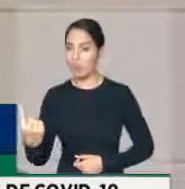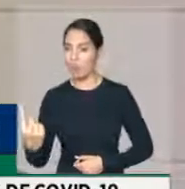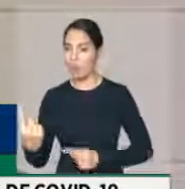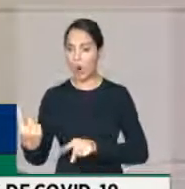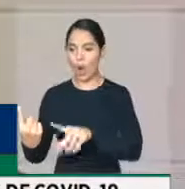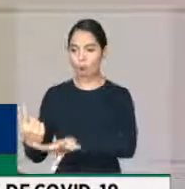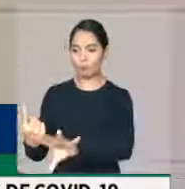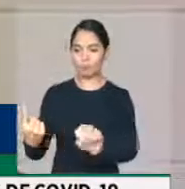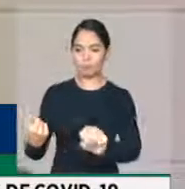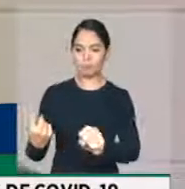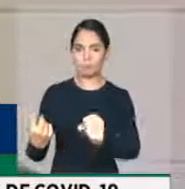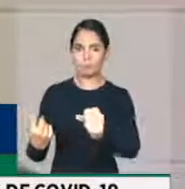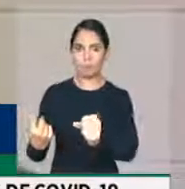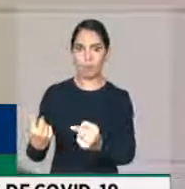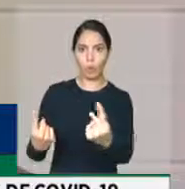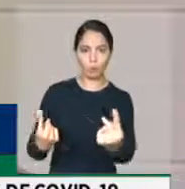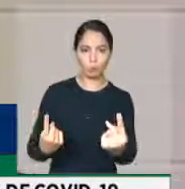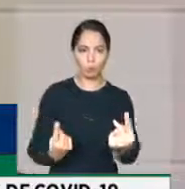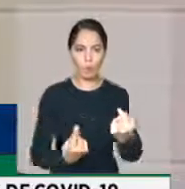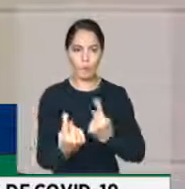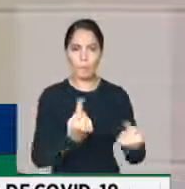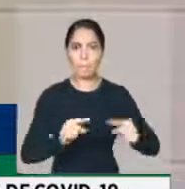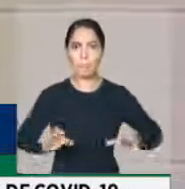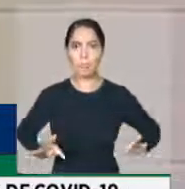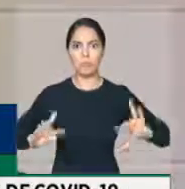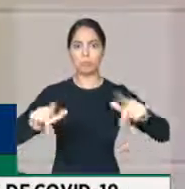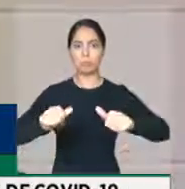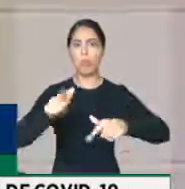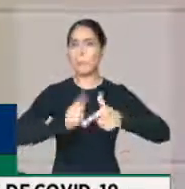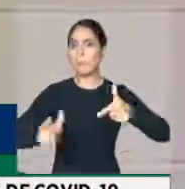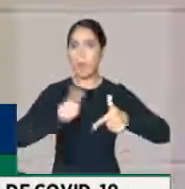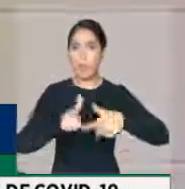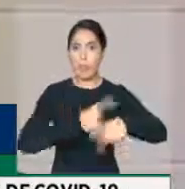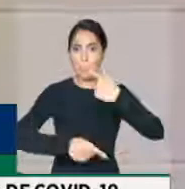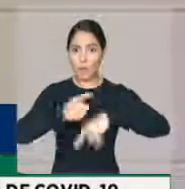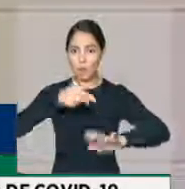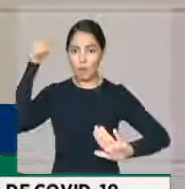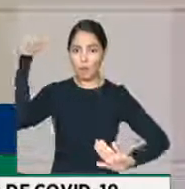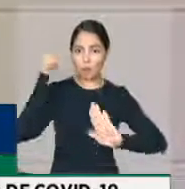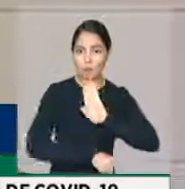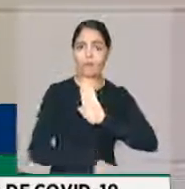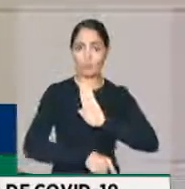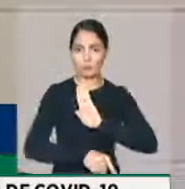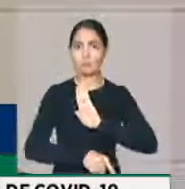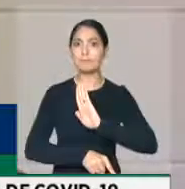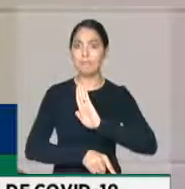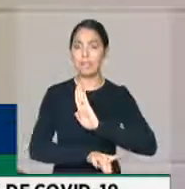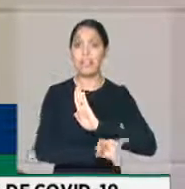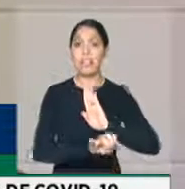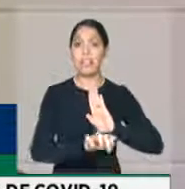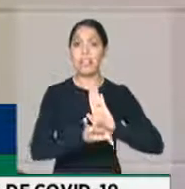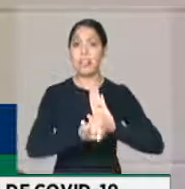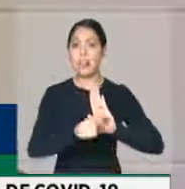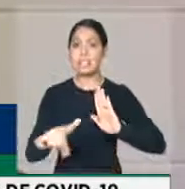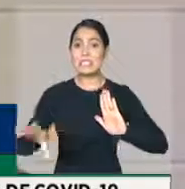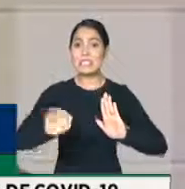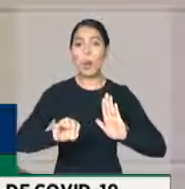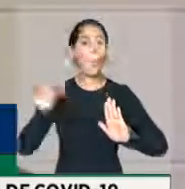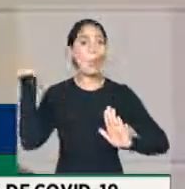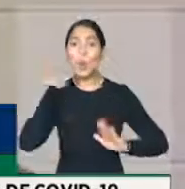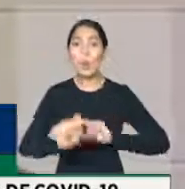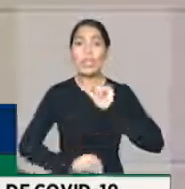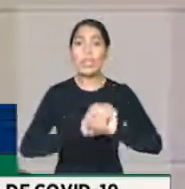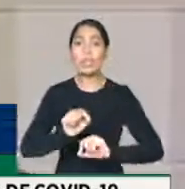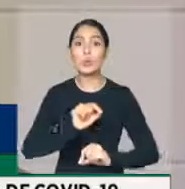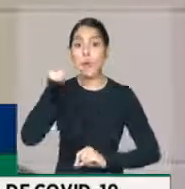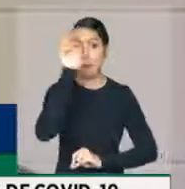forma que daqui a pouco a economia quebrasse e nós entrássemos numa deflação e, portanto, o país não conseguisse reerguer